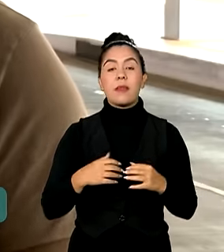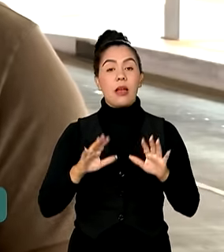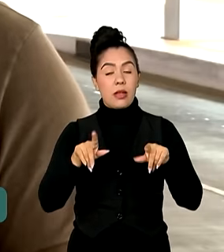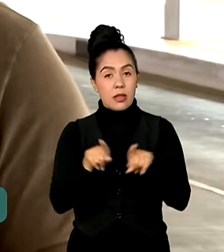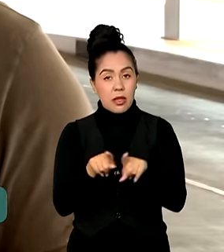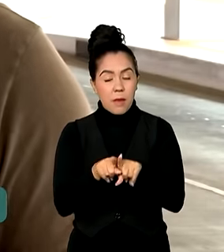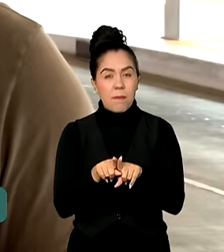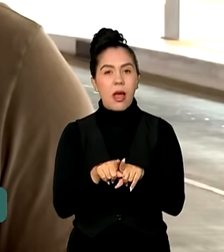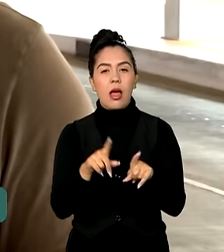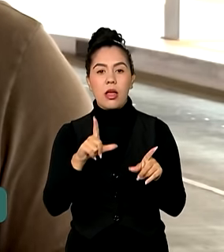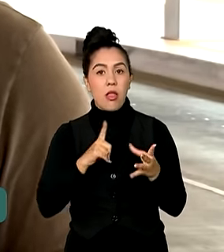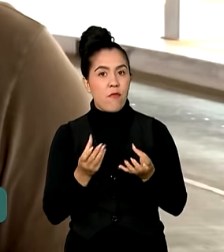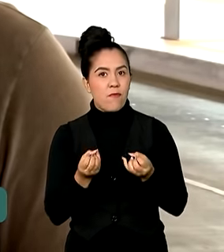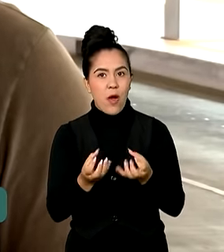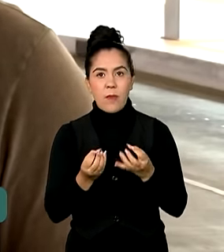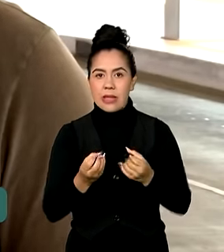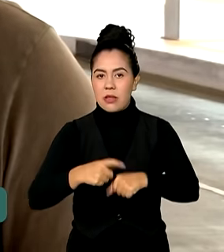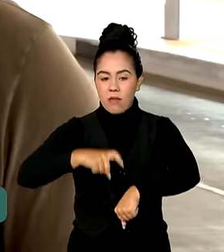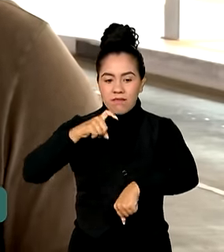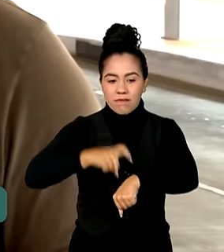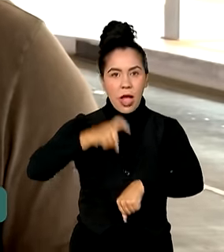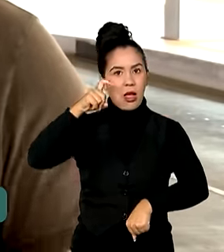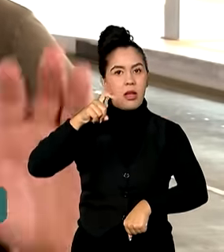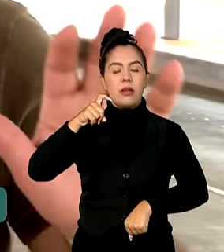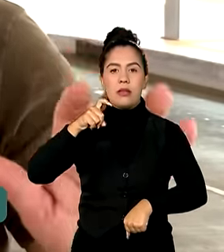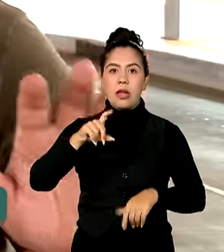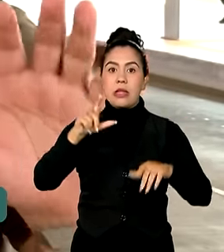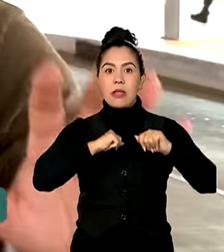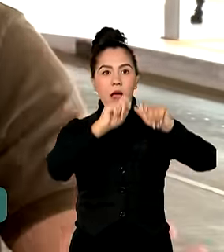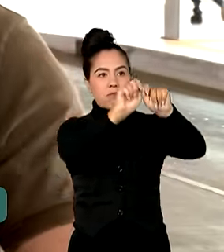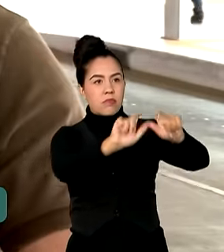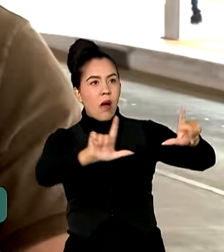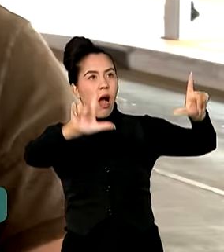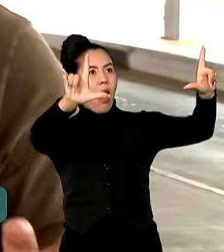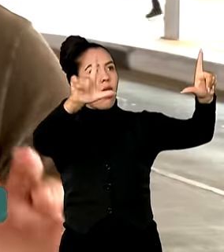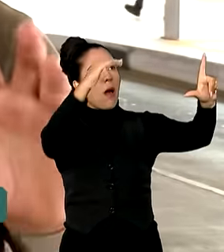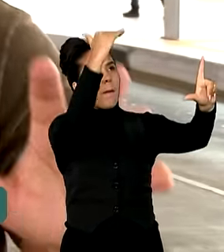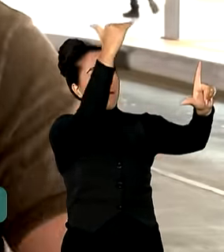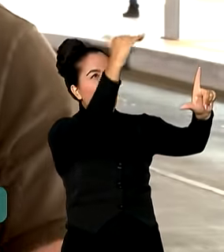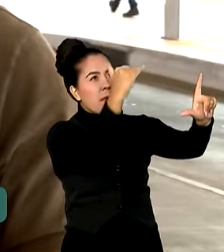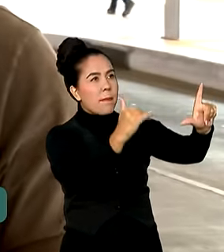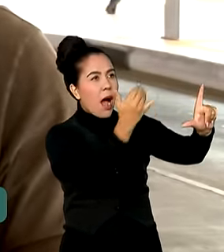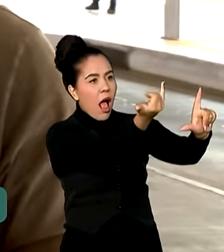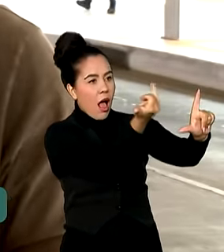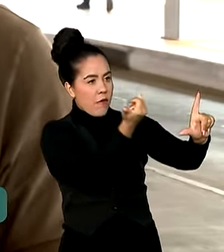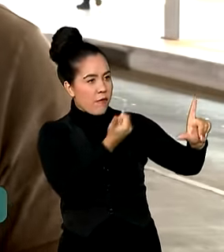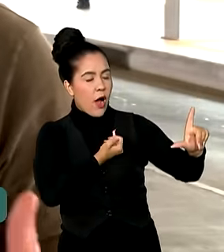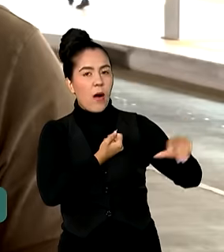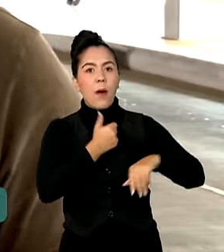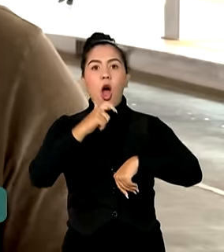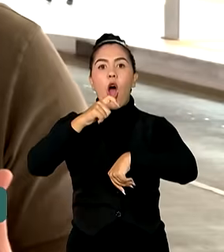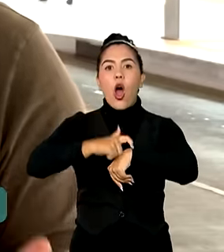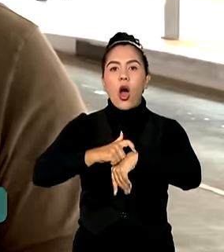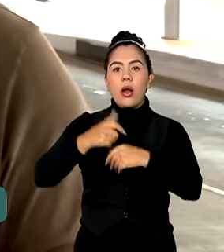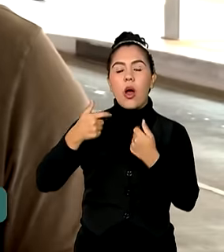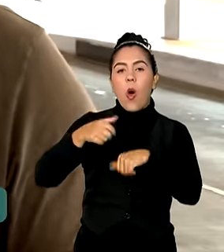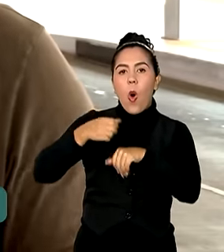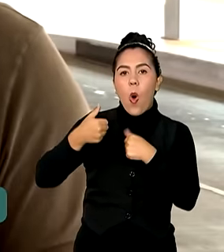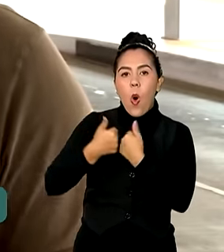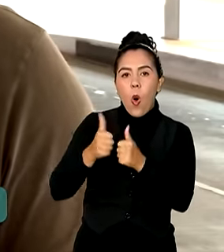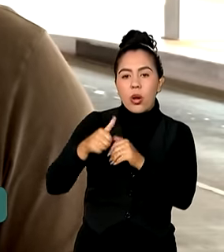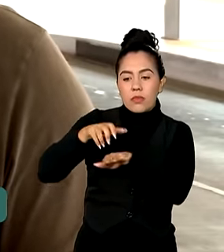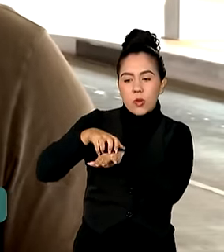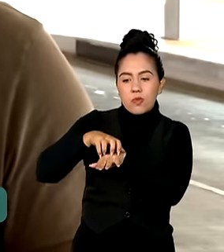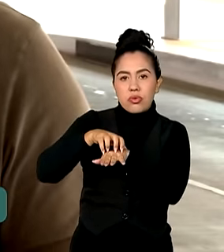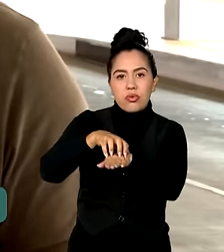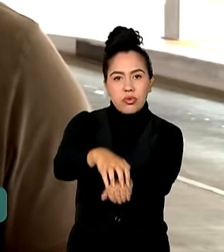informação em tempo real. Então você vai ter painéis que vão dar o horário que o ônibus chega, o próximo a viagem, para que você possa se organizar